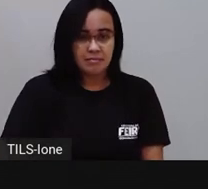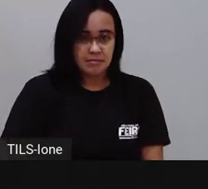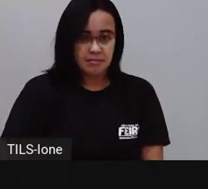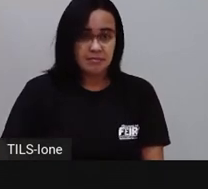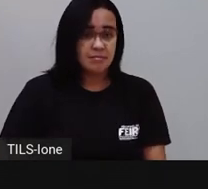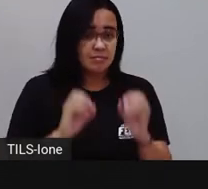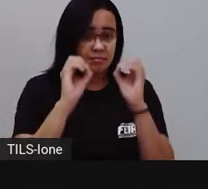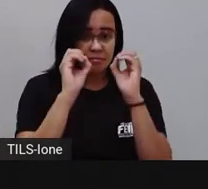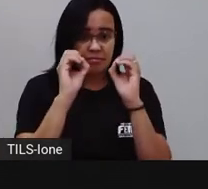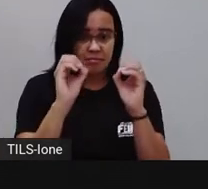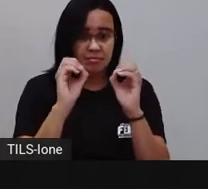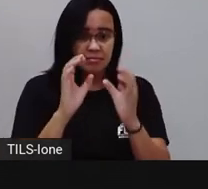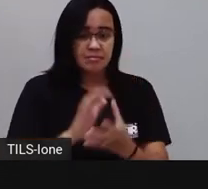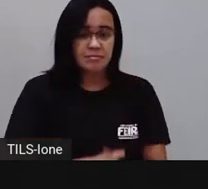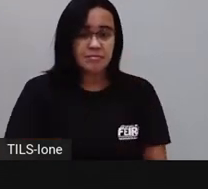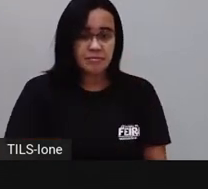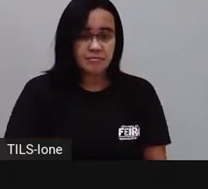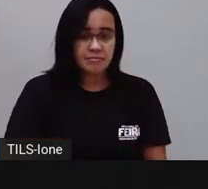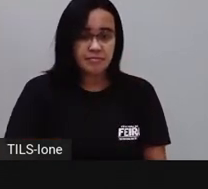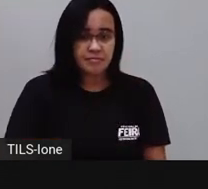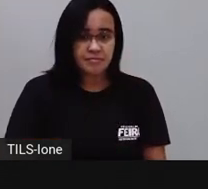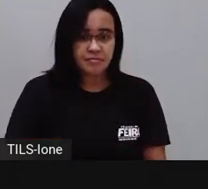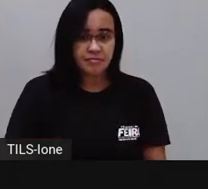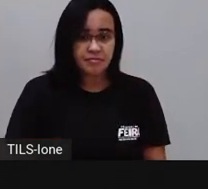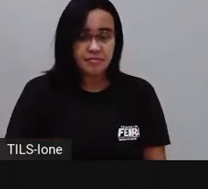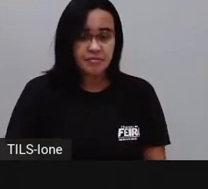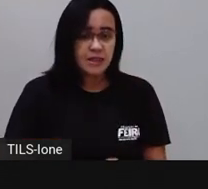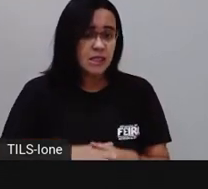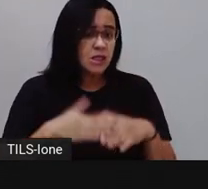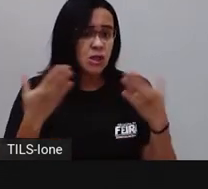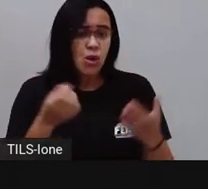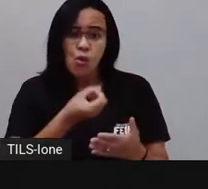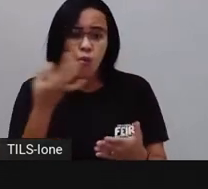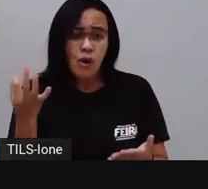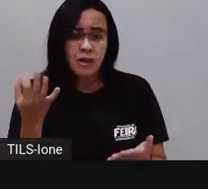no final? Quantas é que, ó, que sobraram, ó?